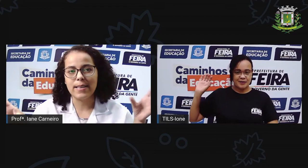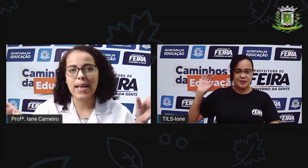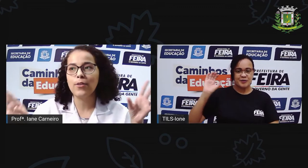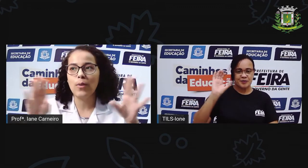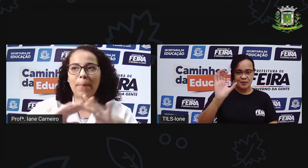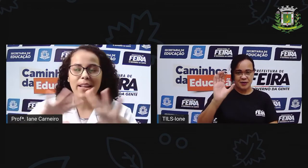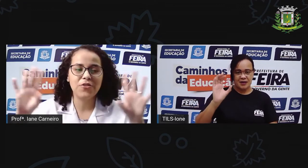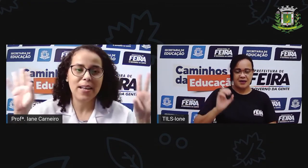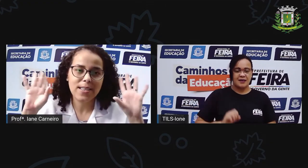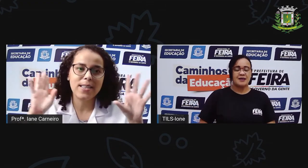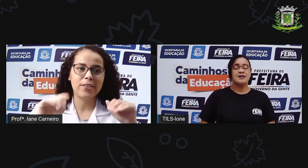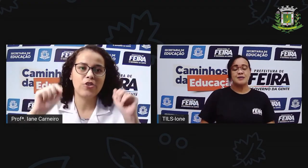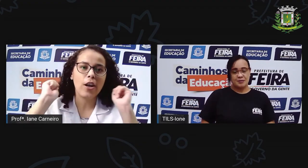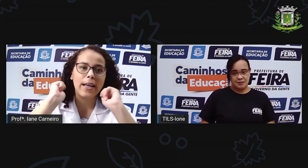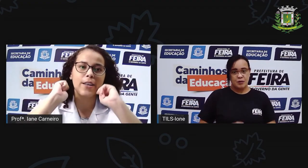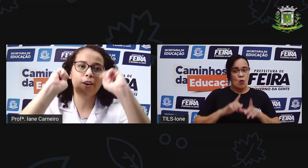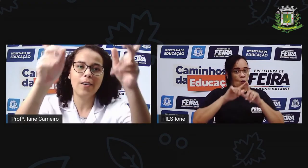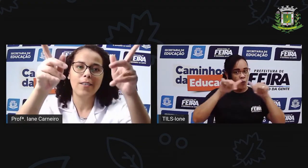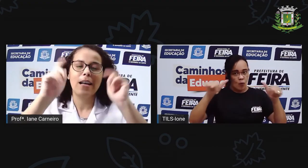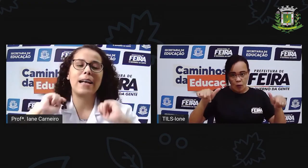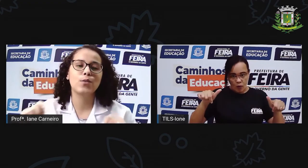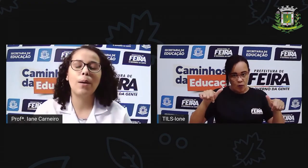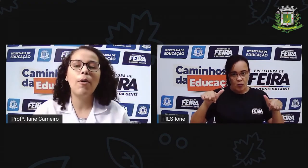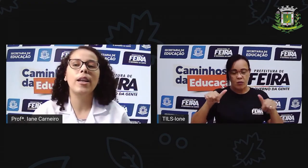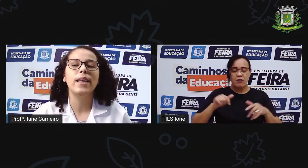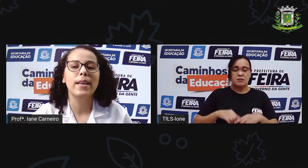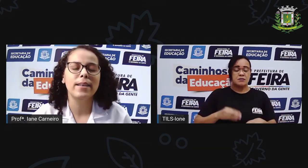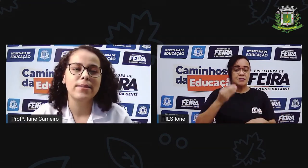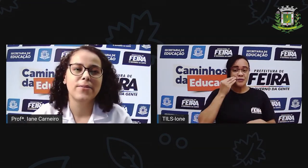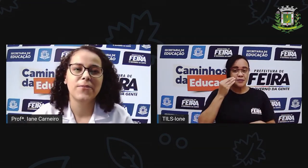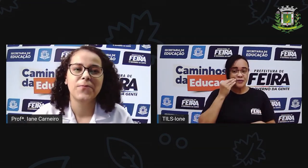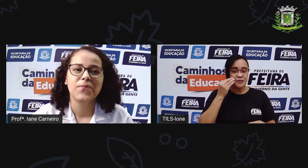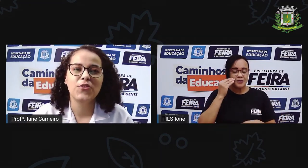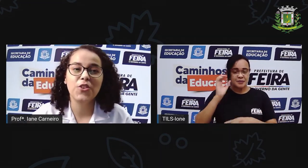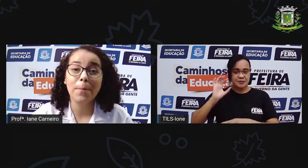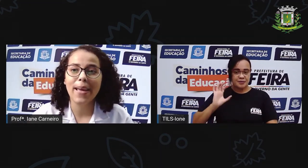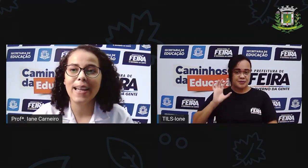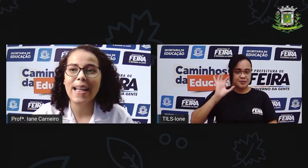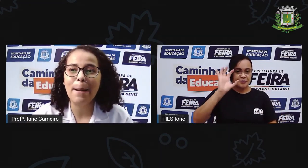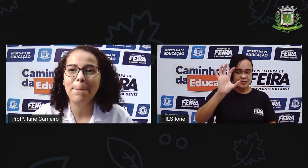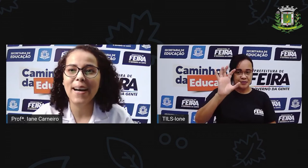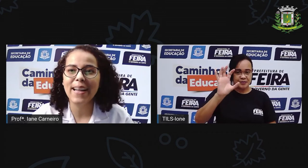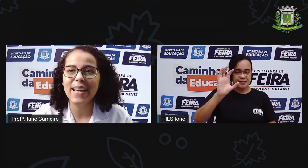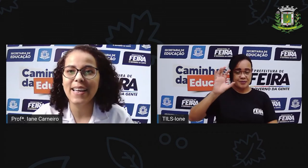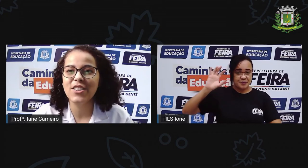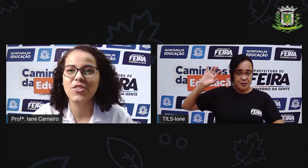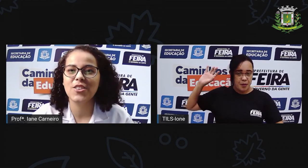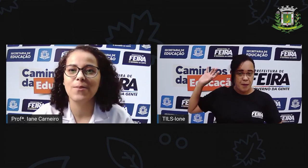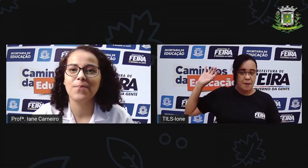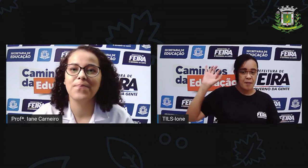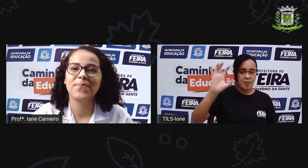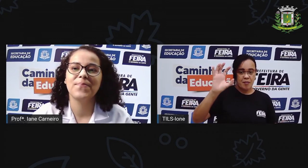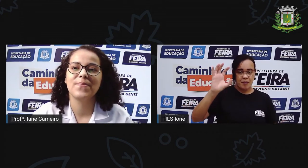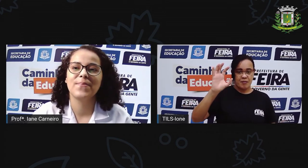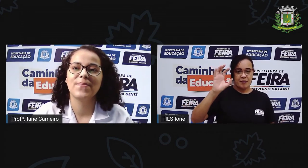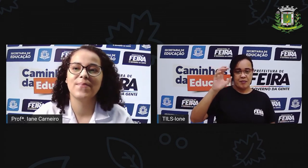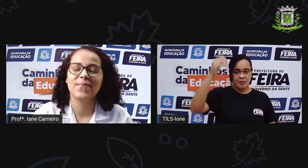nela, certo? Uma parede vazia. Joga aí, ó, a sua bolinha de meia na parede.